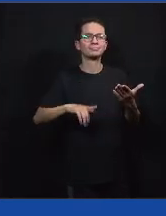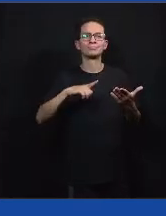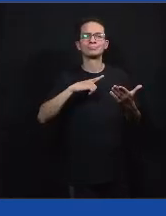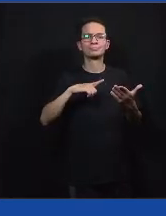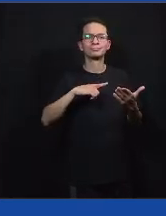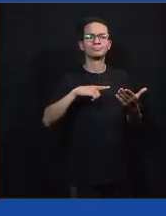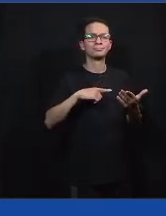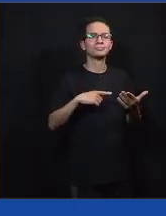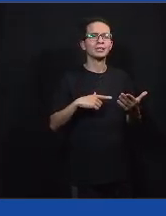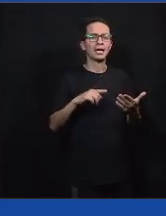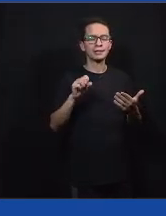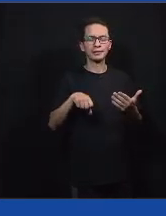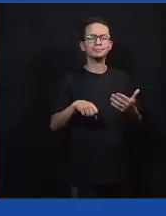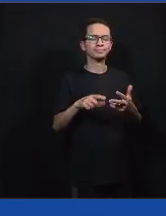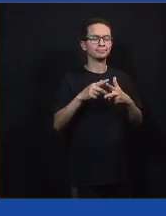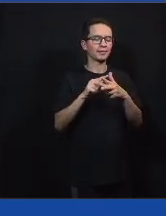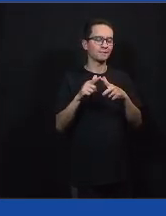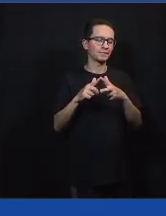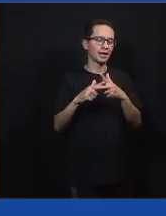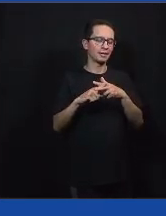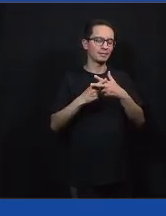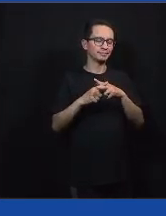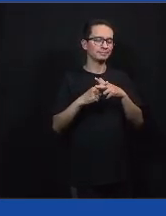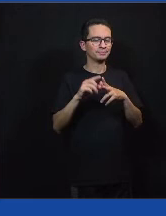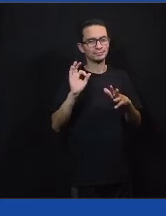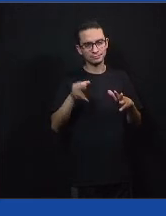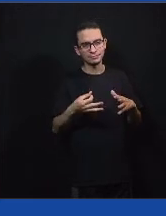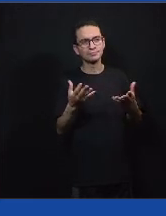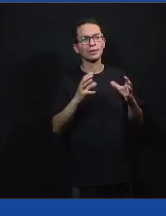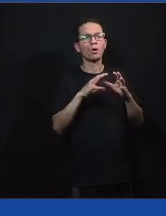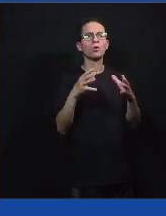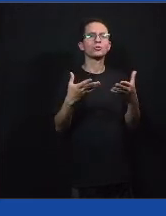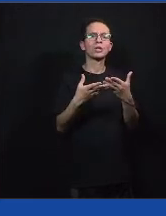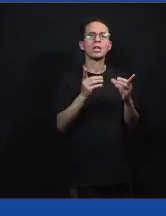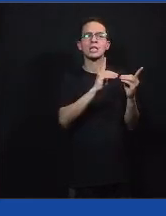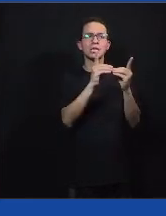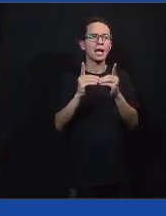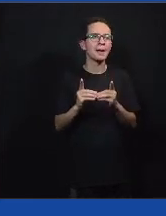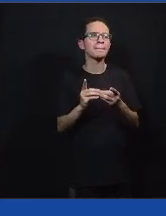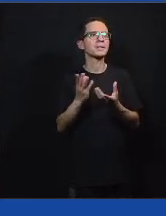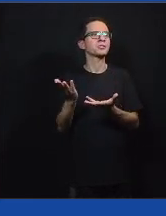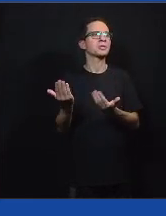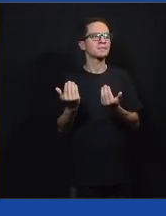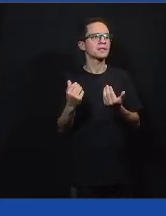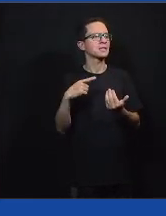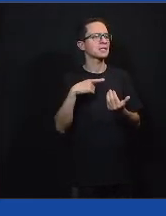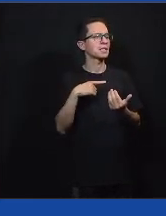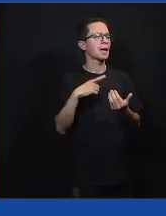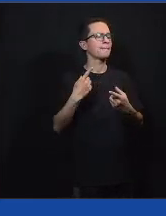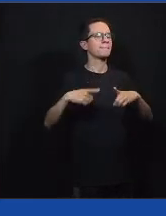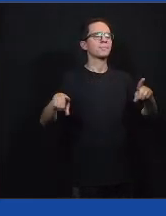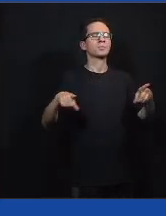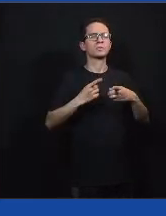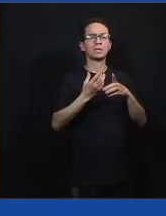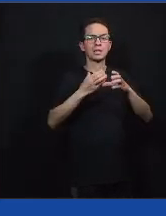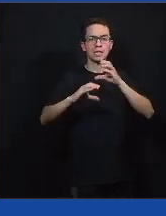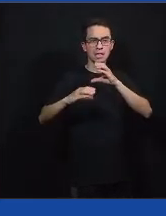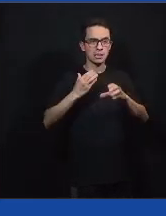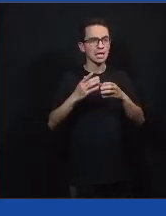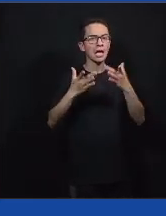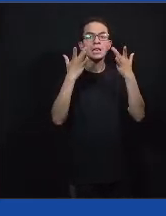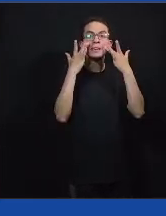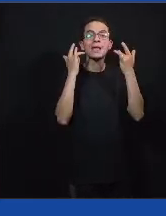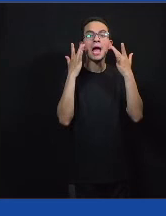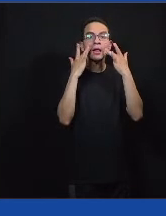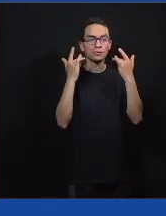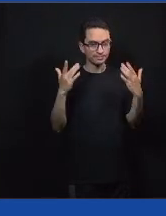roda, atividades de registro, de decisão coletiva, de dinâmicas, de jogos, de dança, de música, de teatro. Muitas